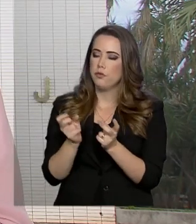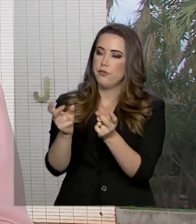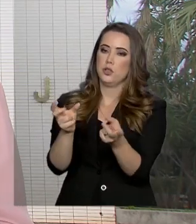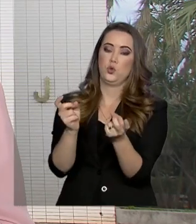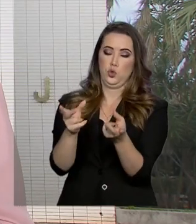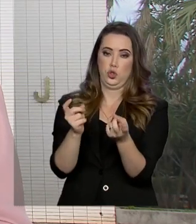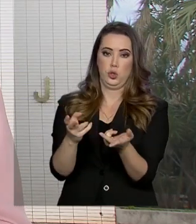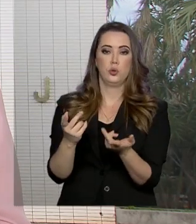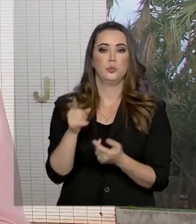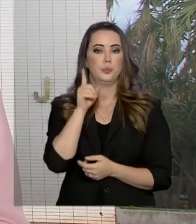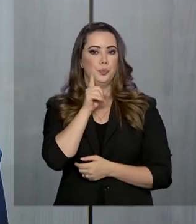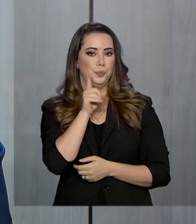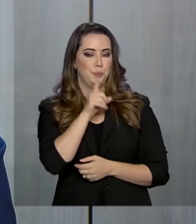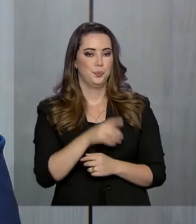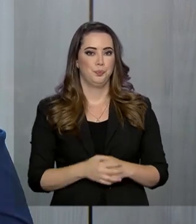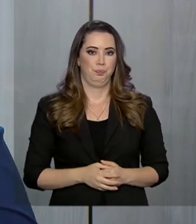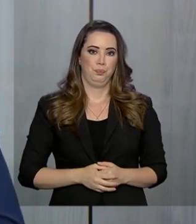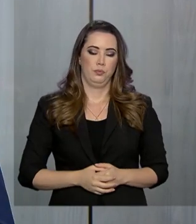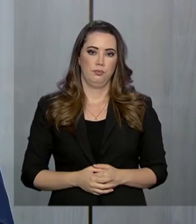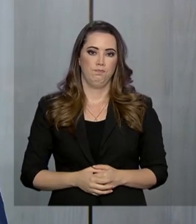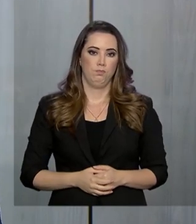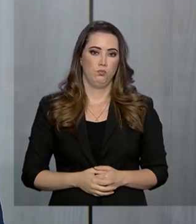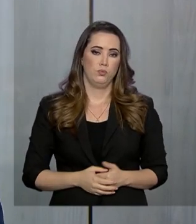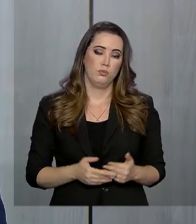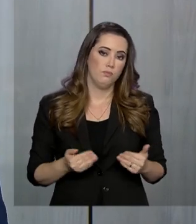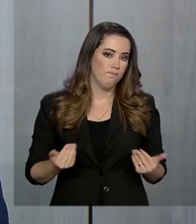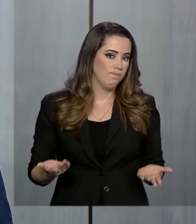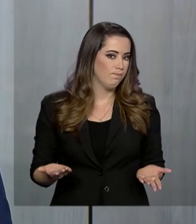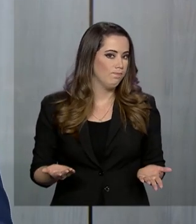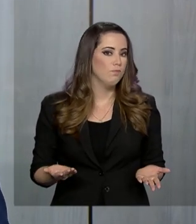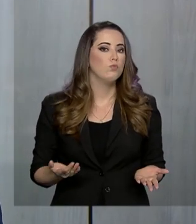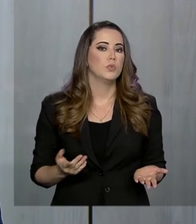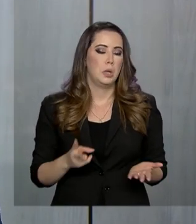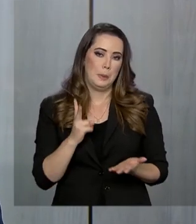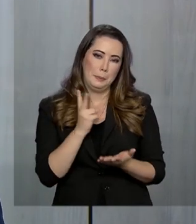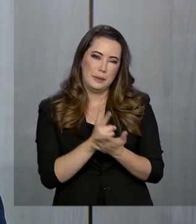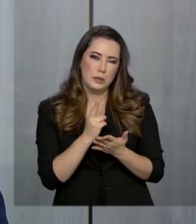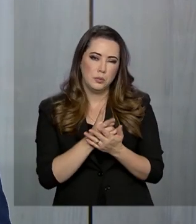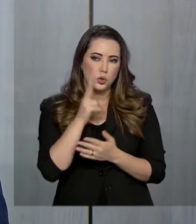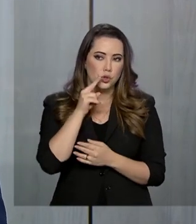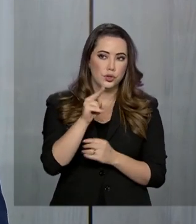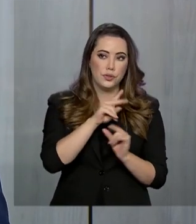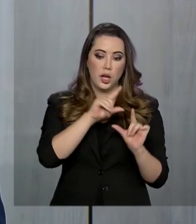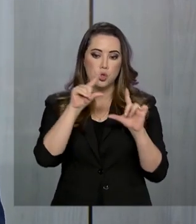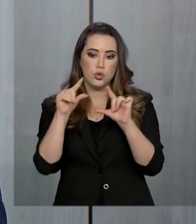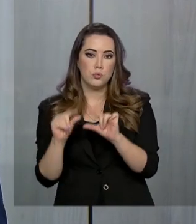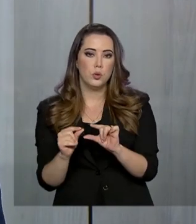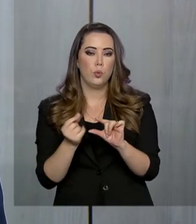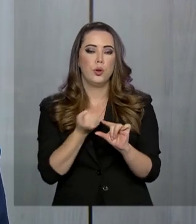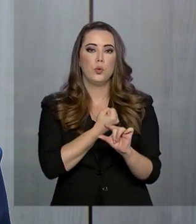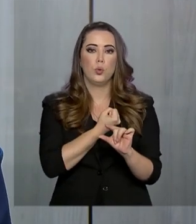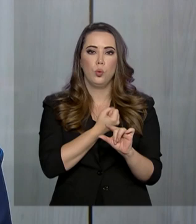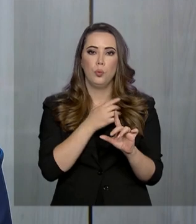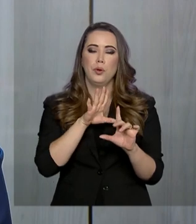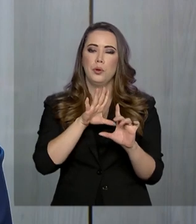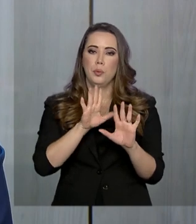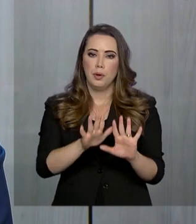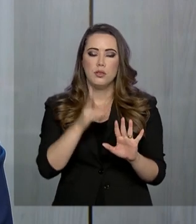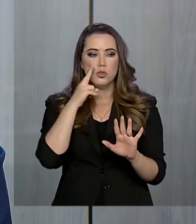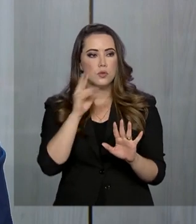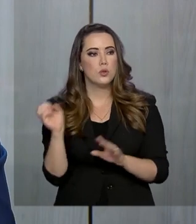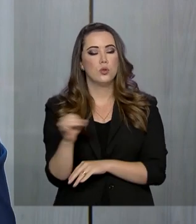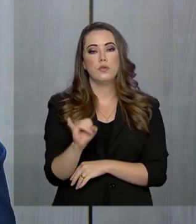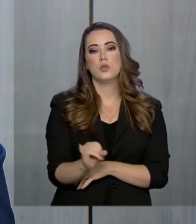Brasil para o país. Apesar desse baixo dinamismo, novas oportunidades estão surgindo